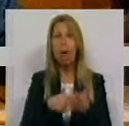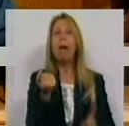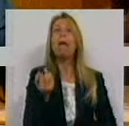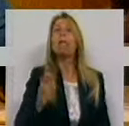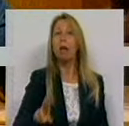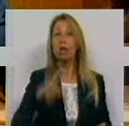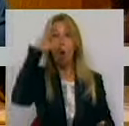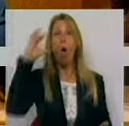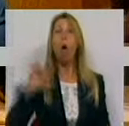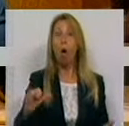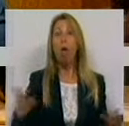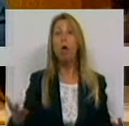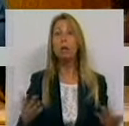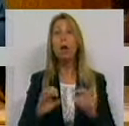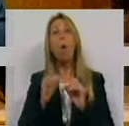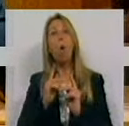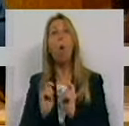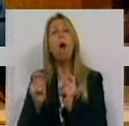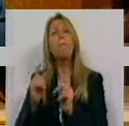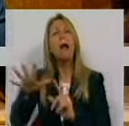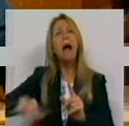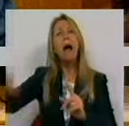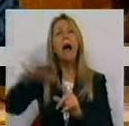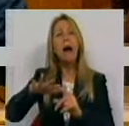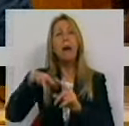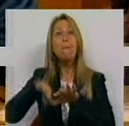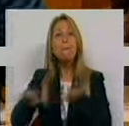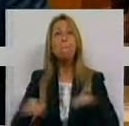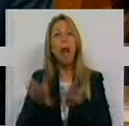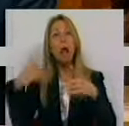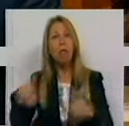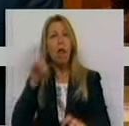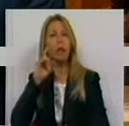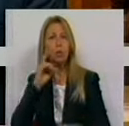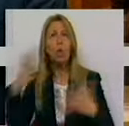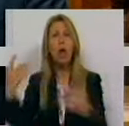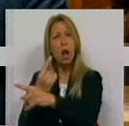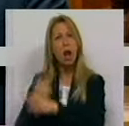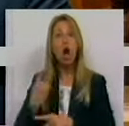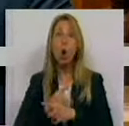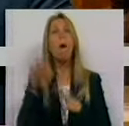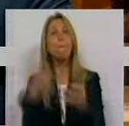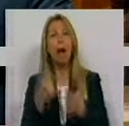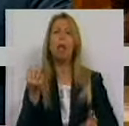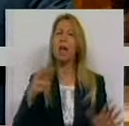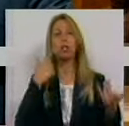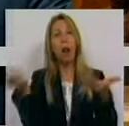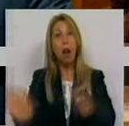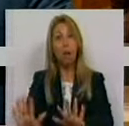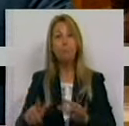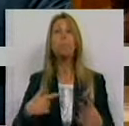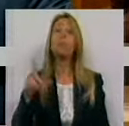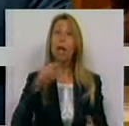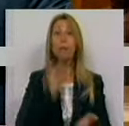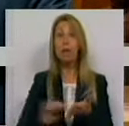taxas de aproveitamento de concessão de praia durante o inverno. Reduziu as taxas de animação turística e as taxas de inscrição das